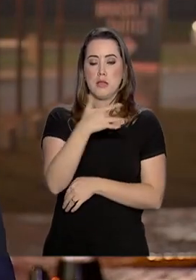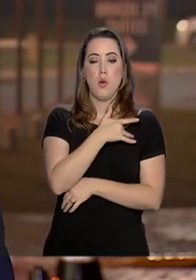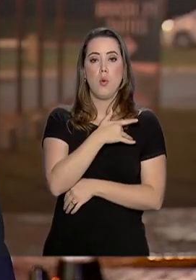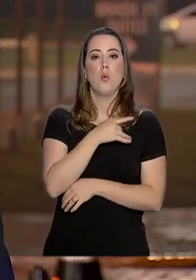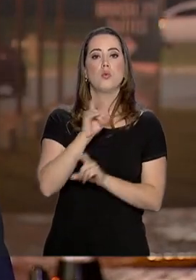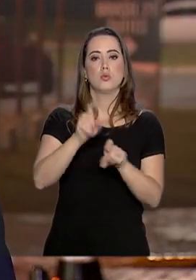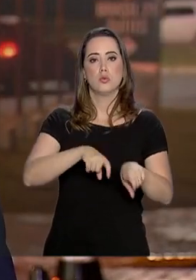e da agricultura.